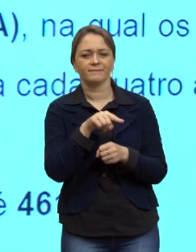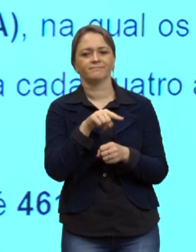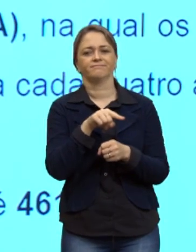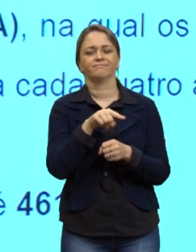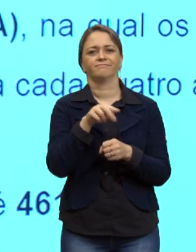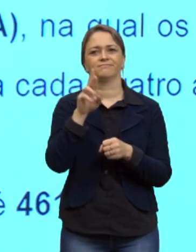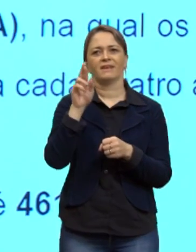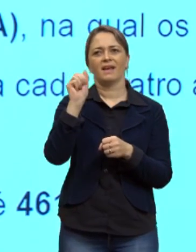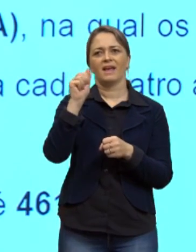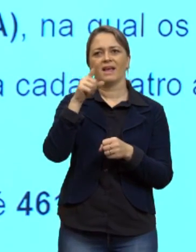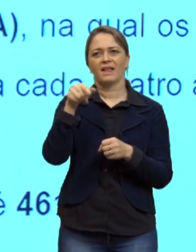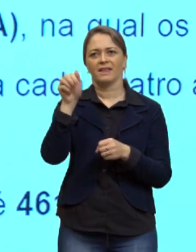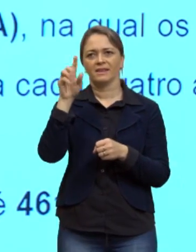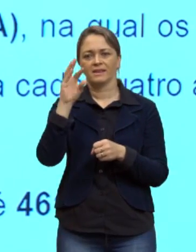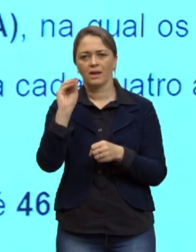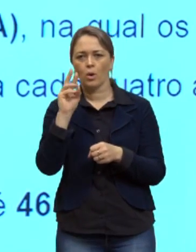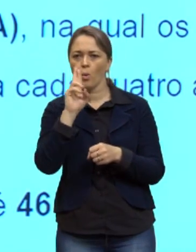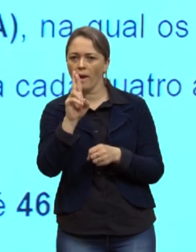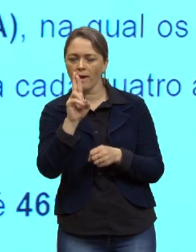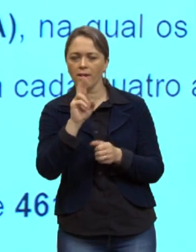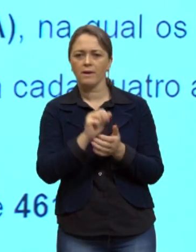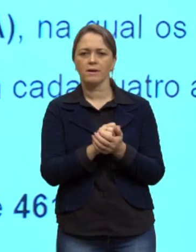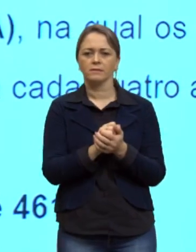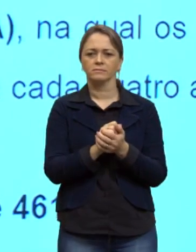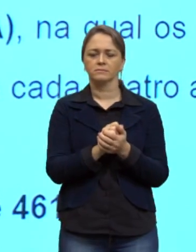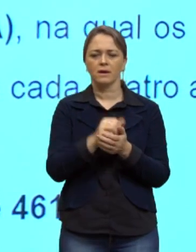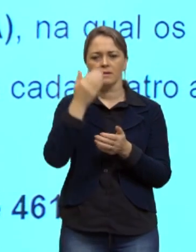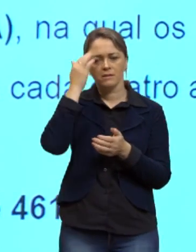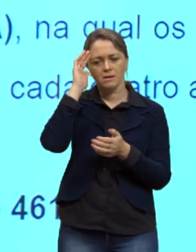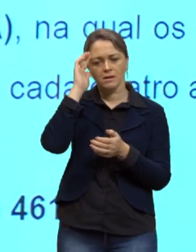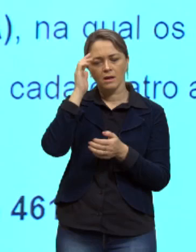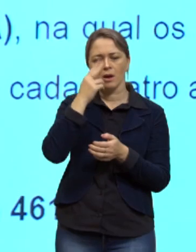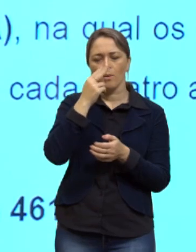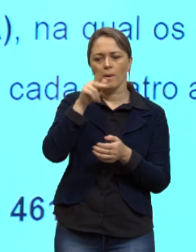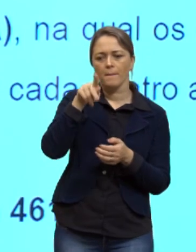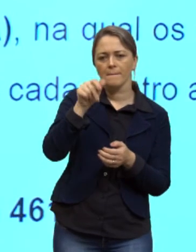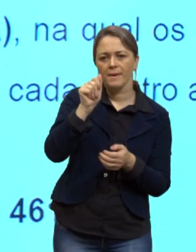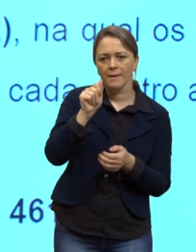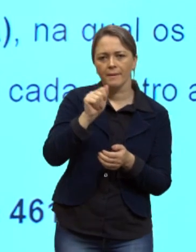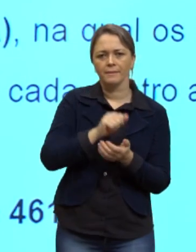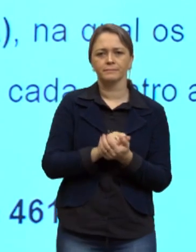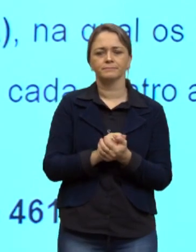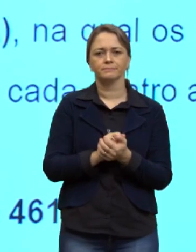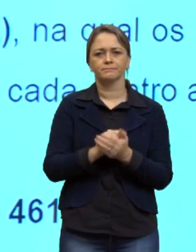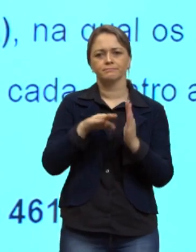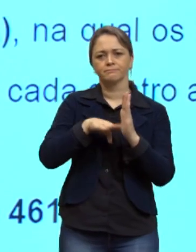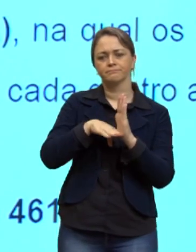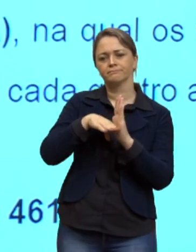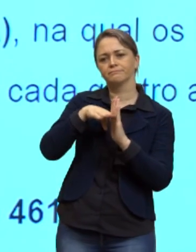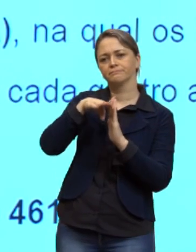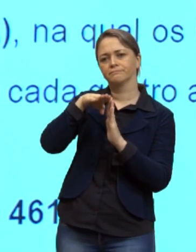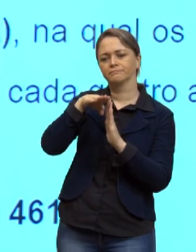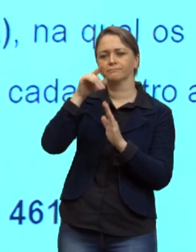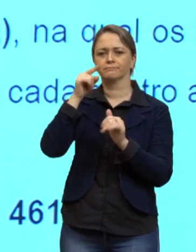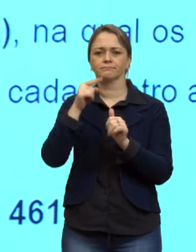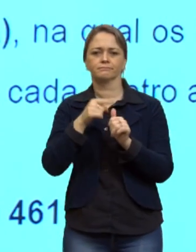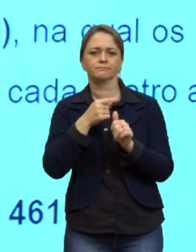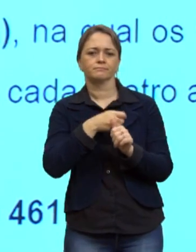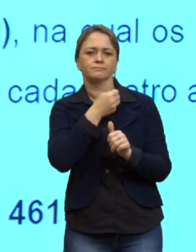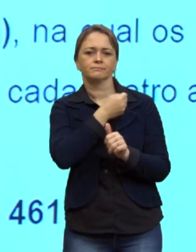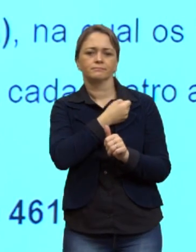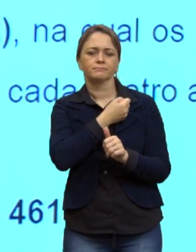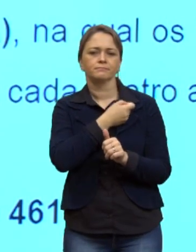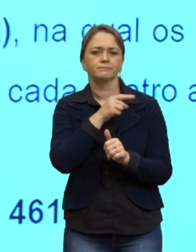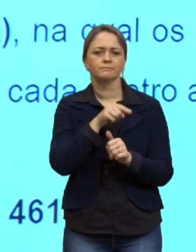então esse crescimento ele é compreendido como uma PA tá bom então o primeiro termo desta